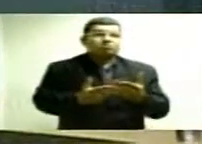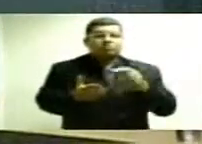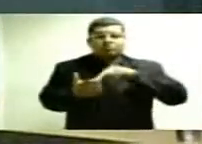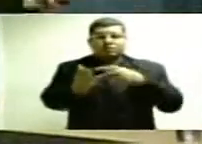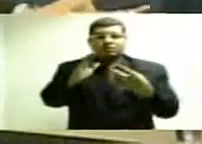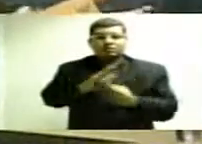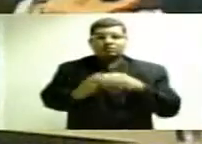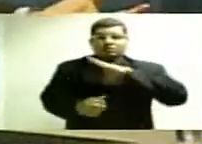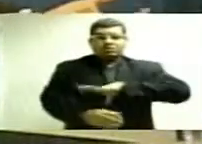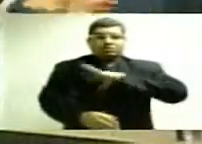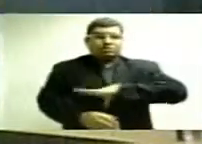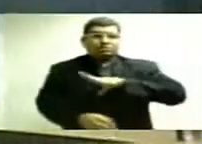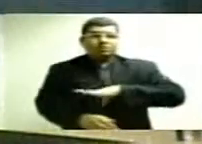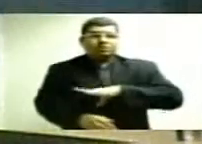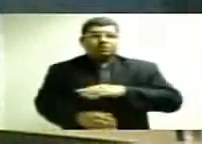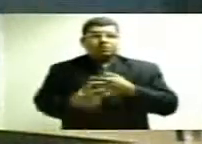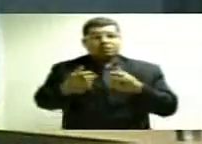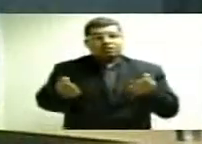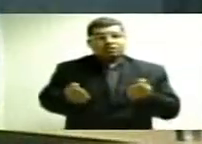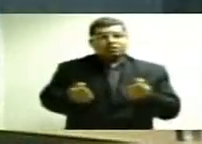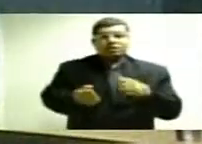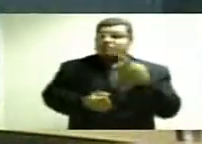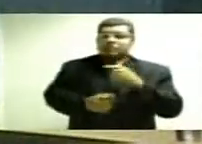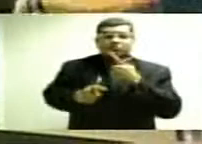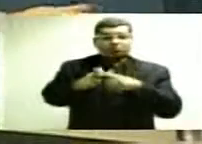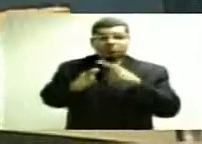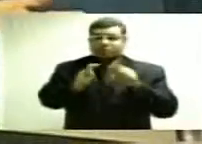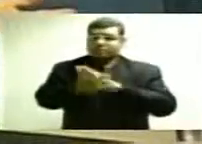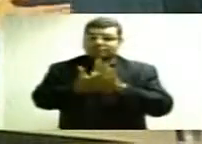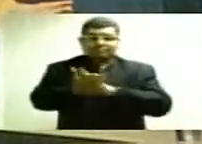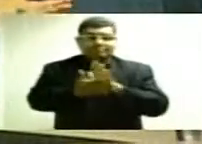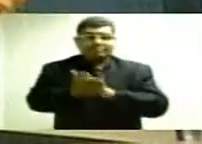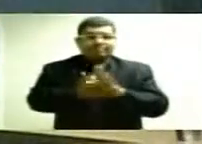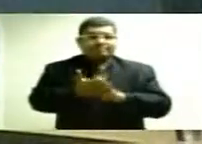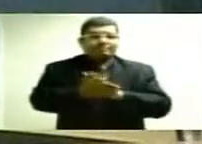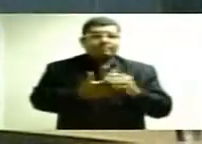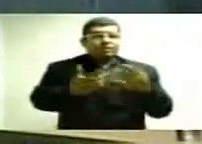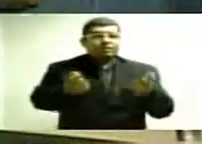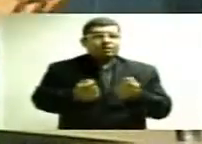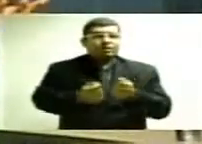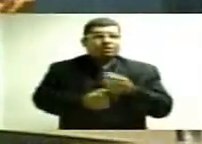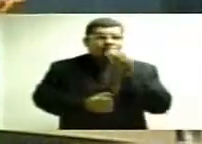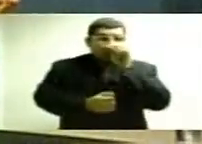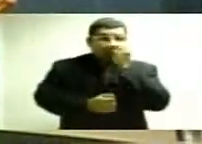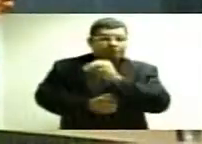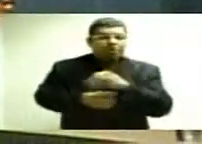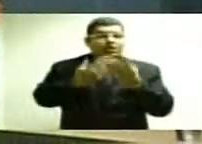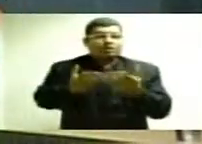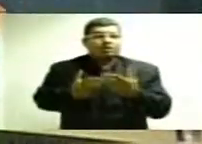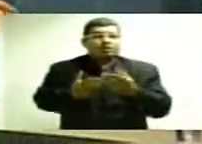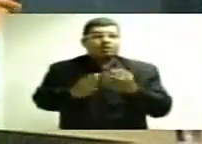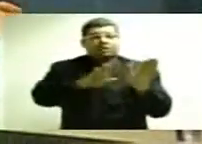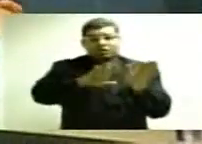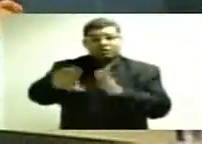traduzindo em português, é uma operação que não resolve nada. É uma operação fictícia, que